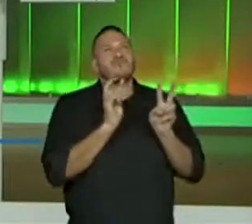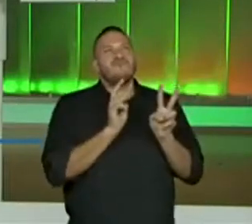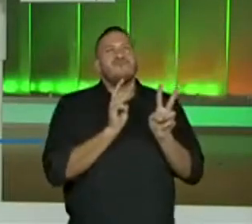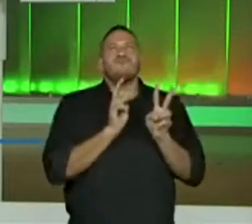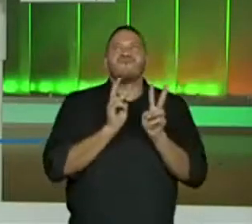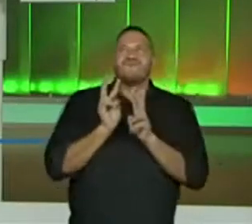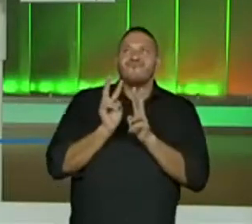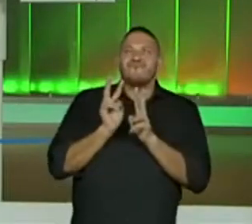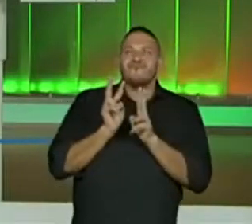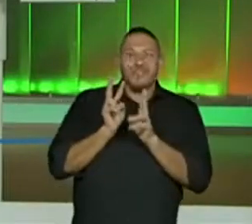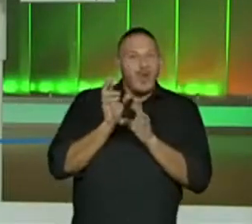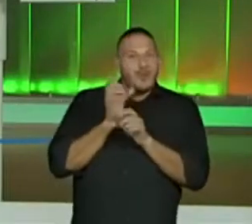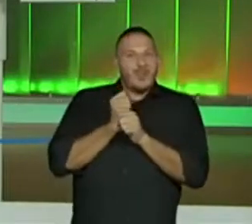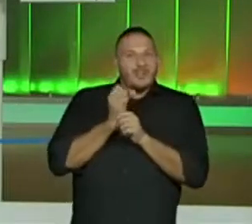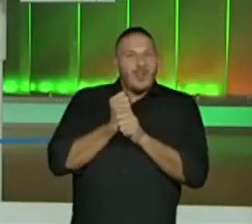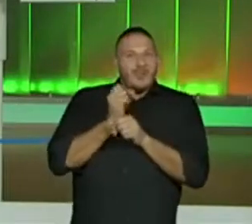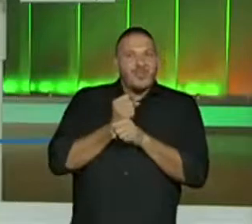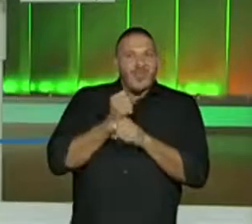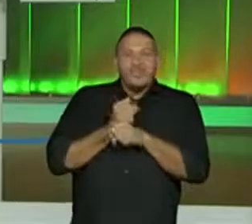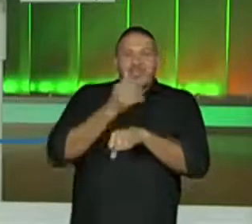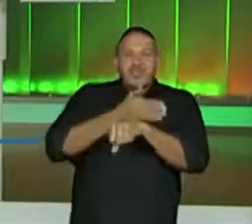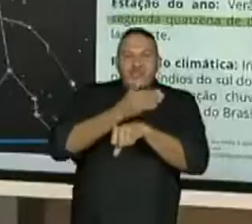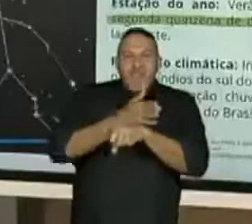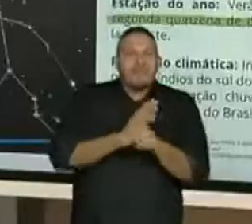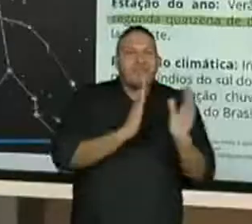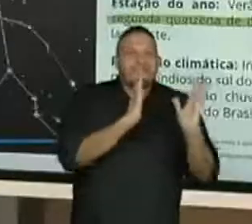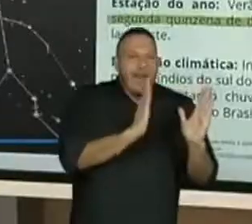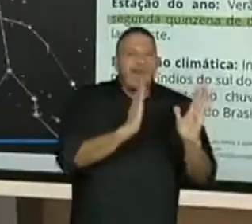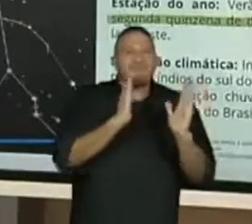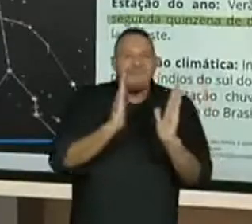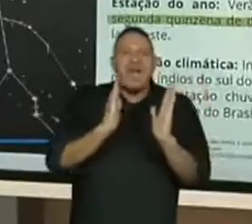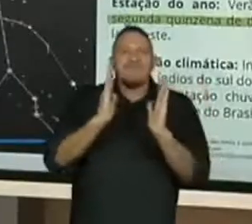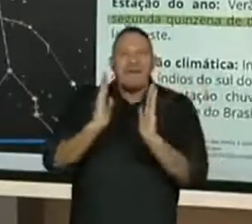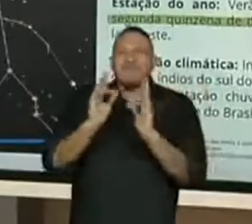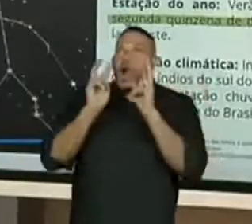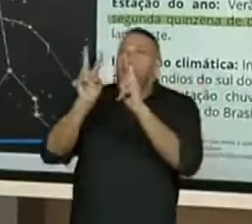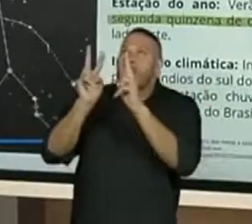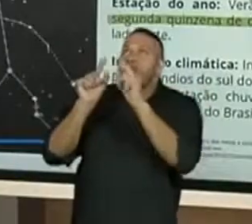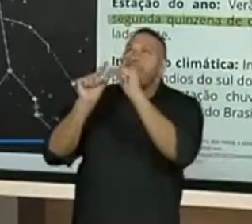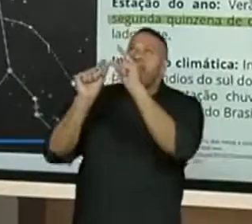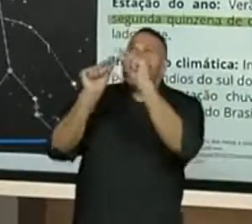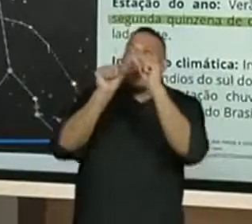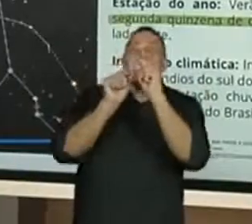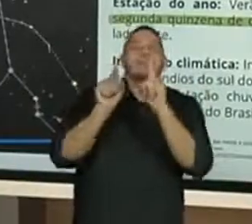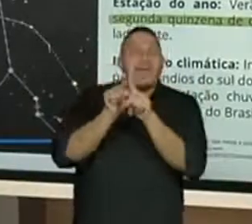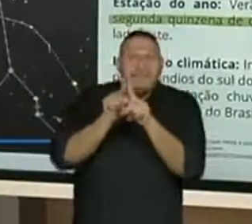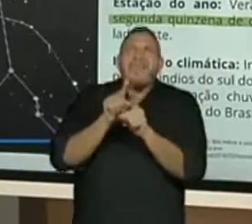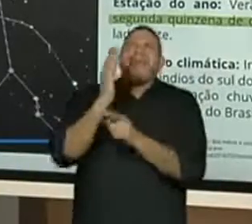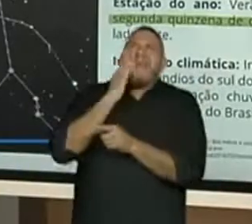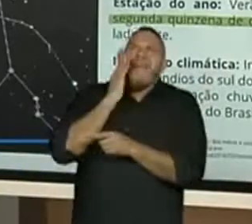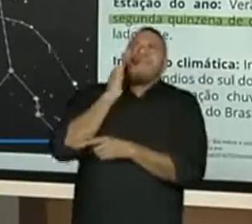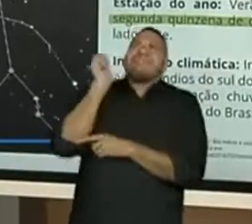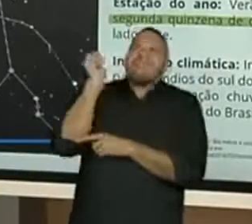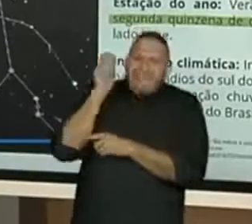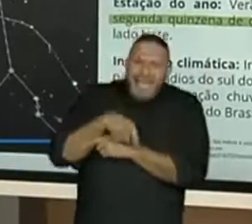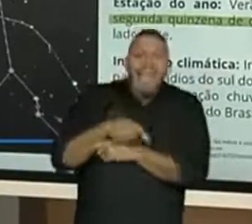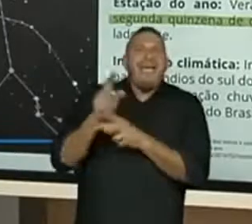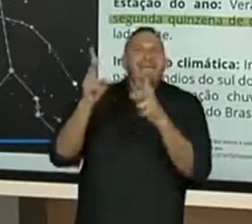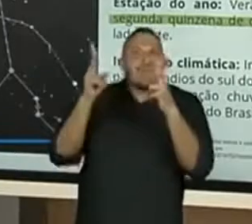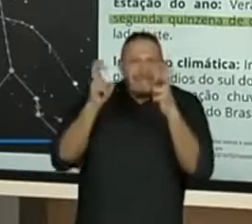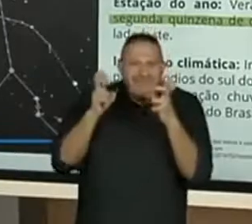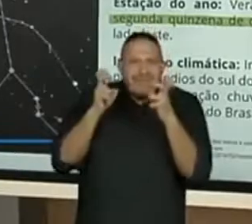contagem do tempo e das estações olhando para as constelações também é possível perceber essa